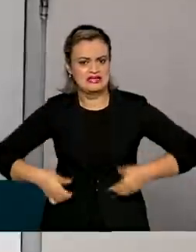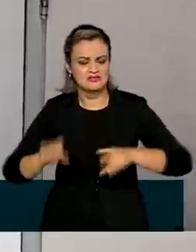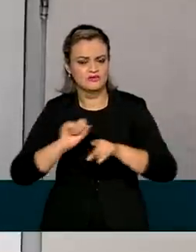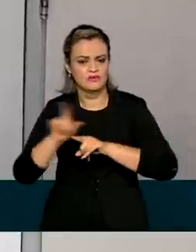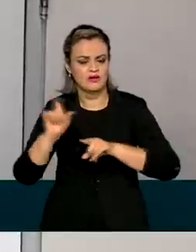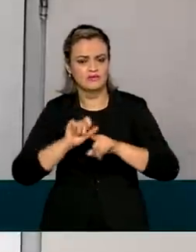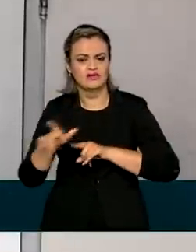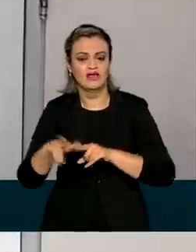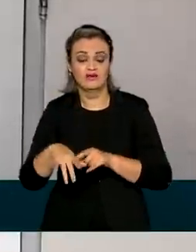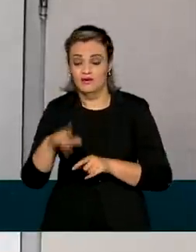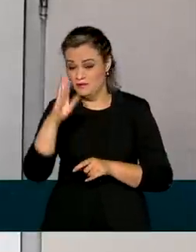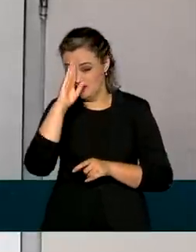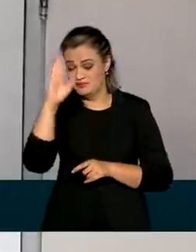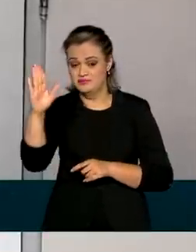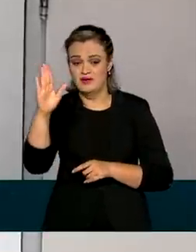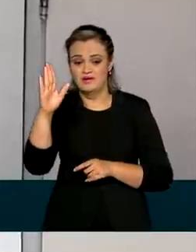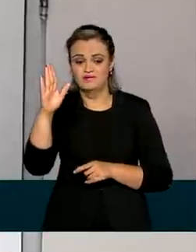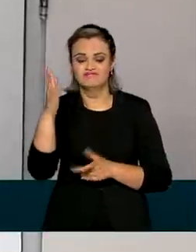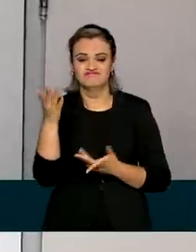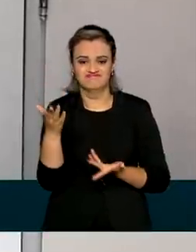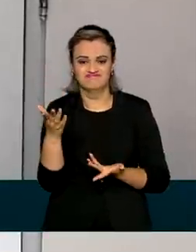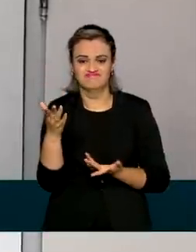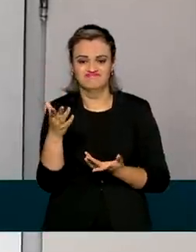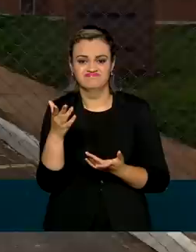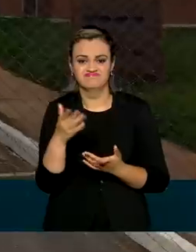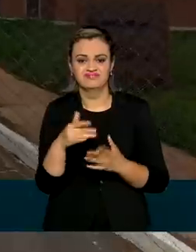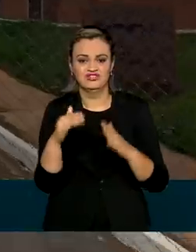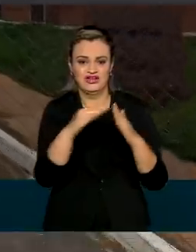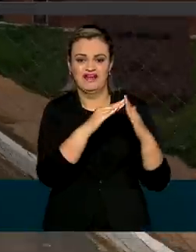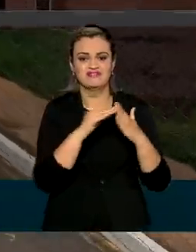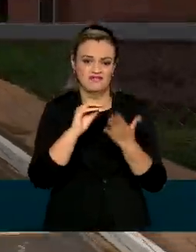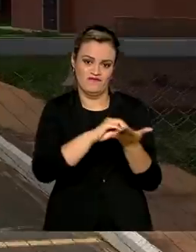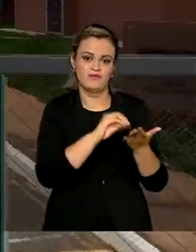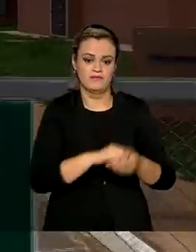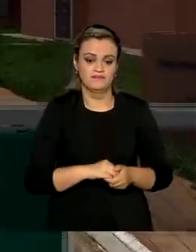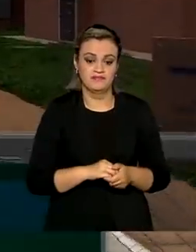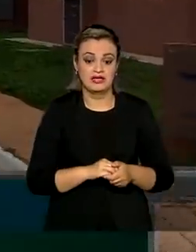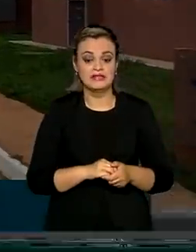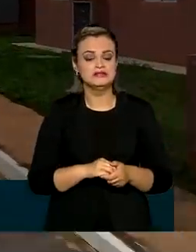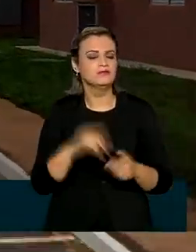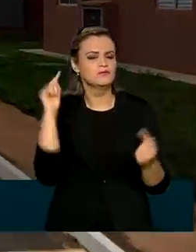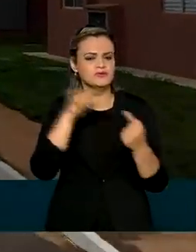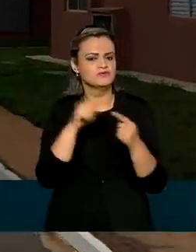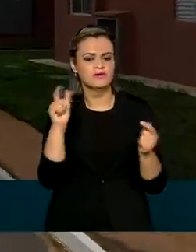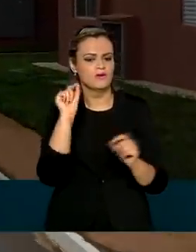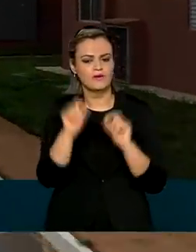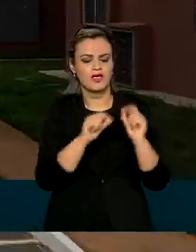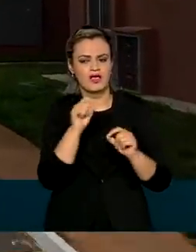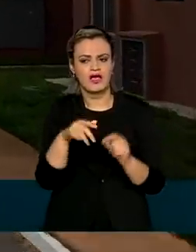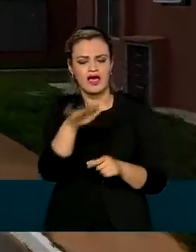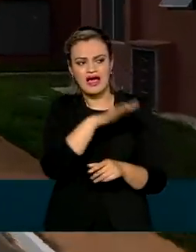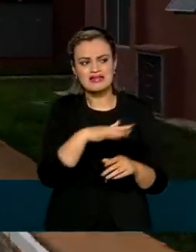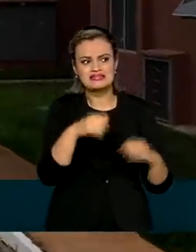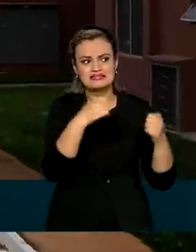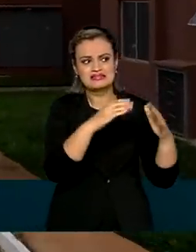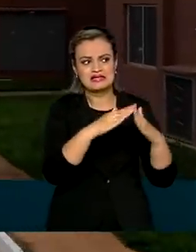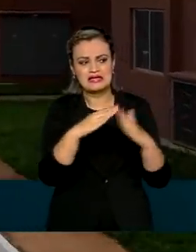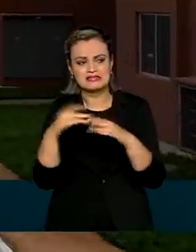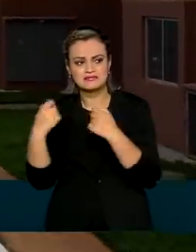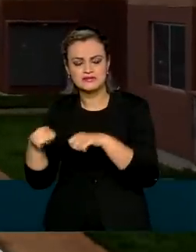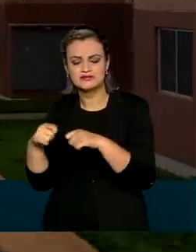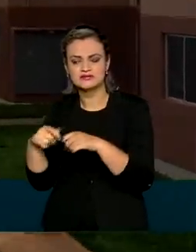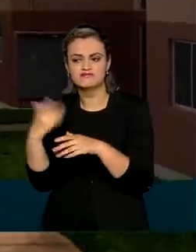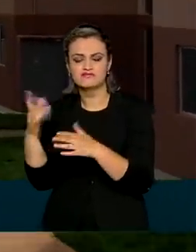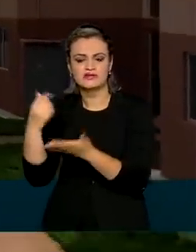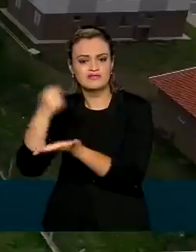principal componente do déficit habitacional. A ideia é ampliar o atendimento das necessidades habitacionais a